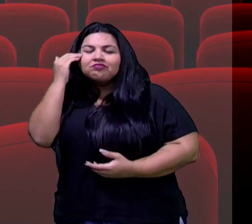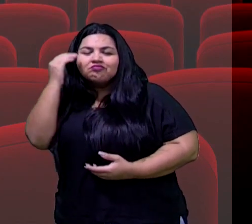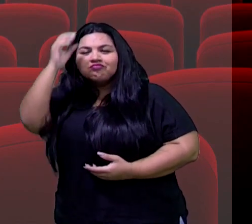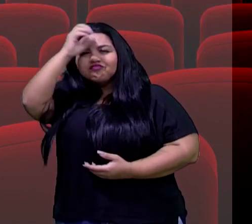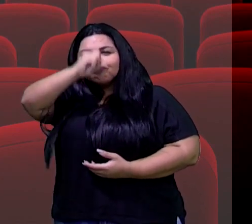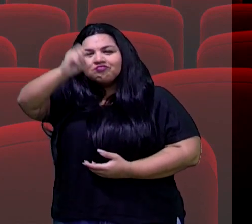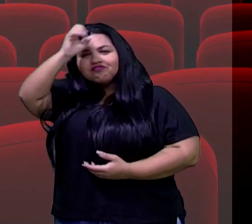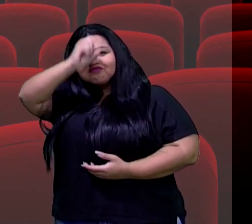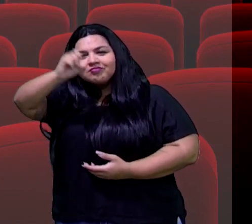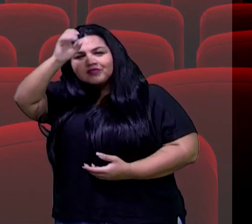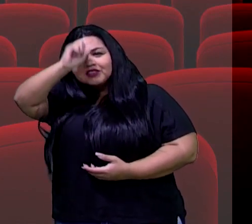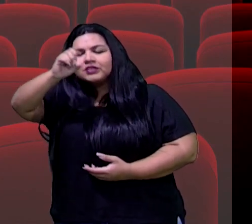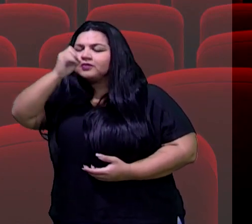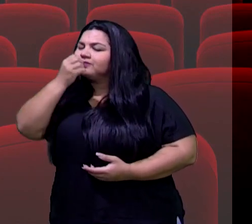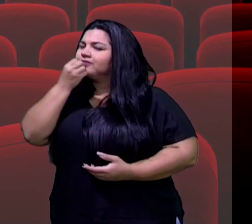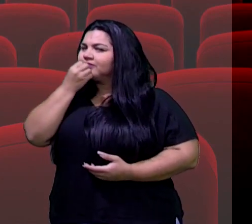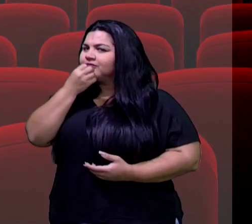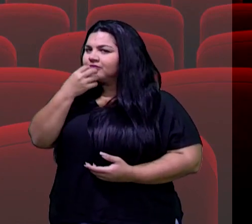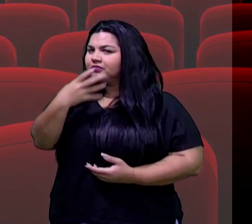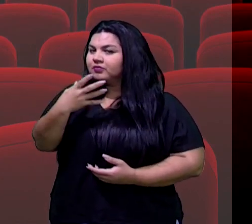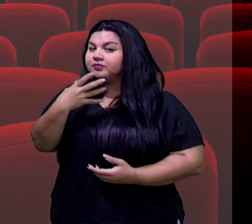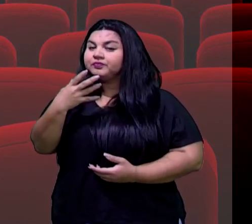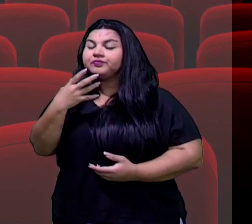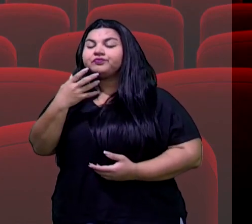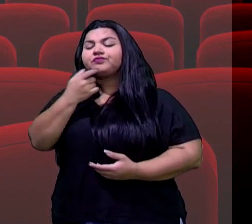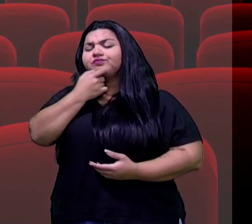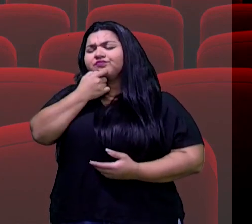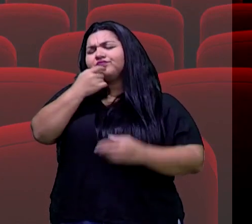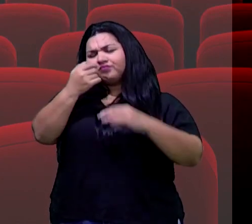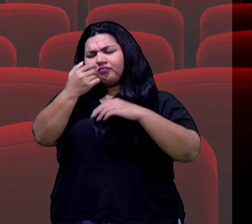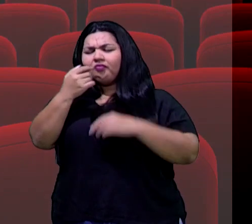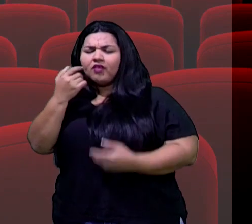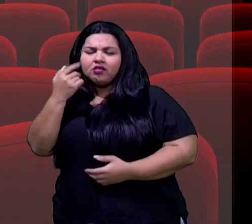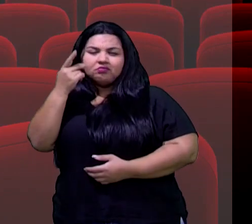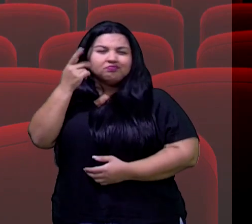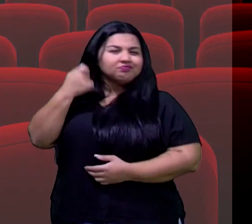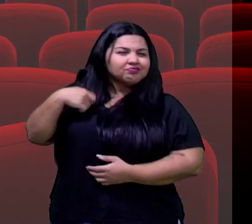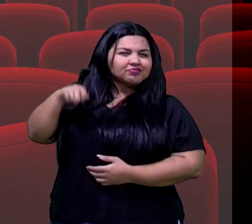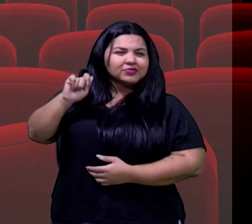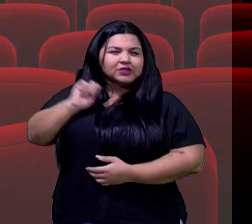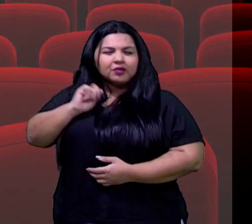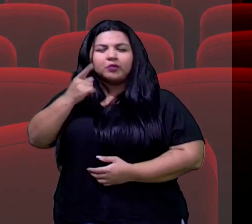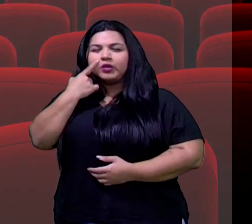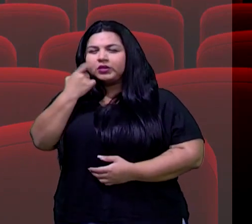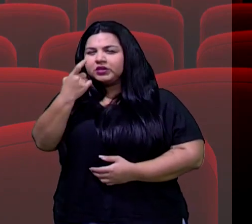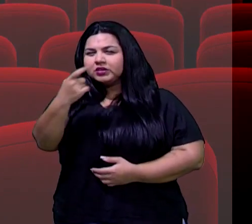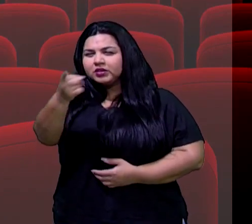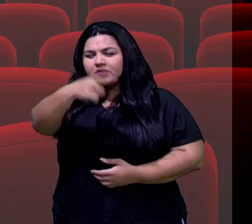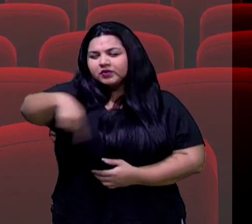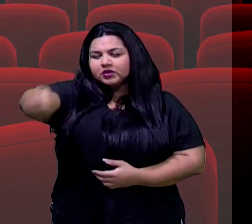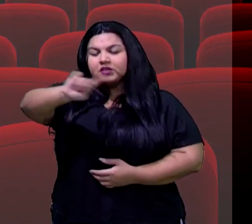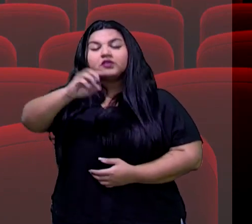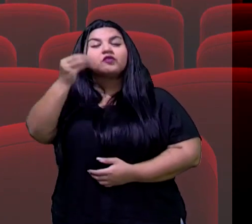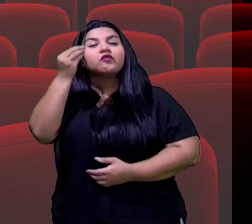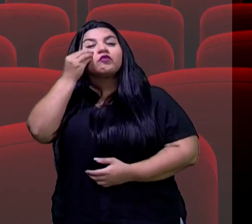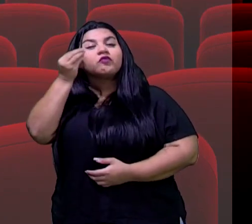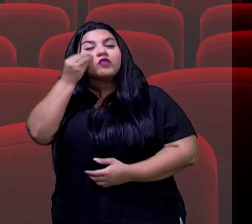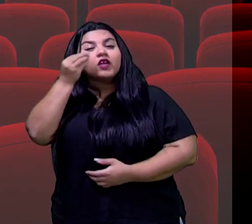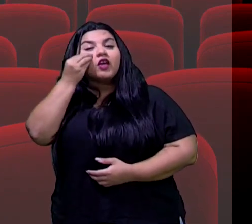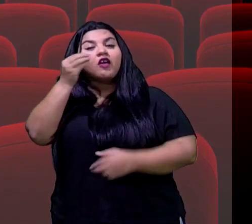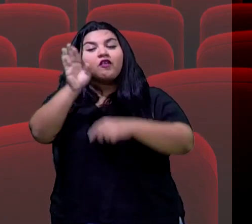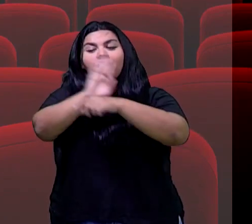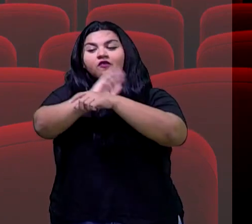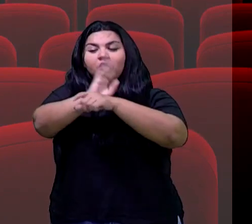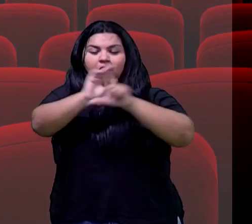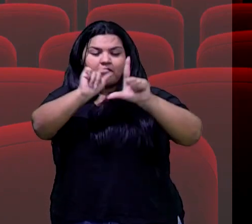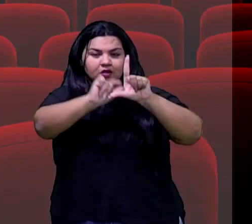palavras estrangeiras, não é? E ali o seu idioma praticar. É bastante interessante você assistir filmes legendados. Porque você